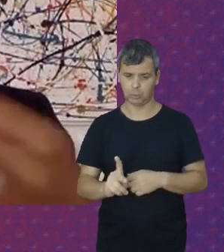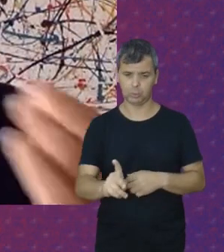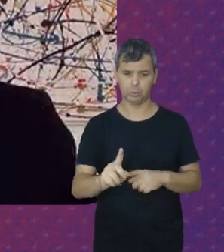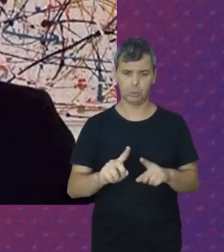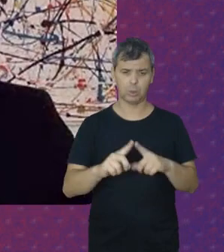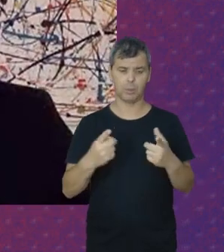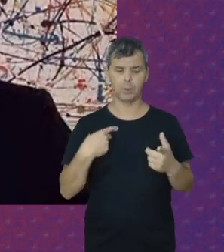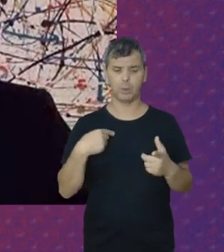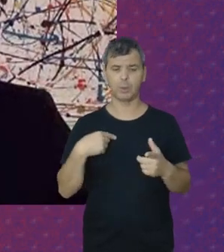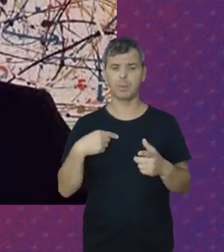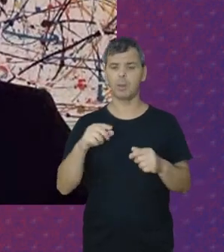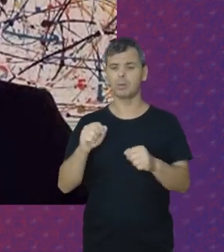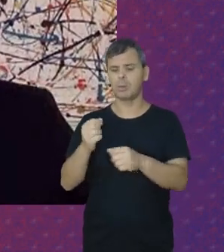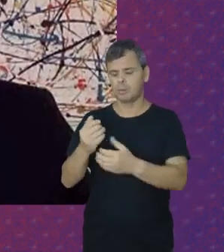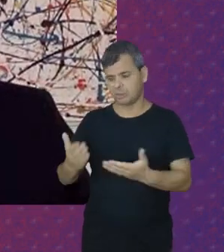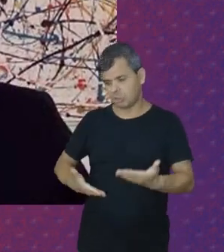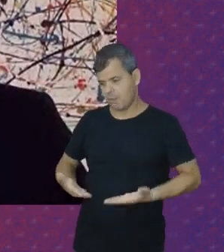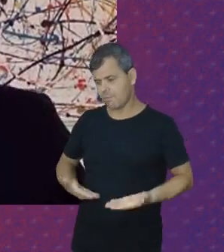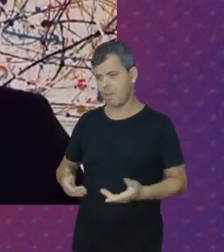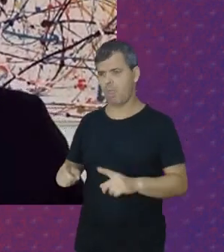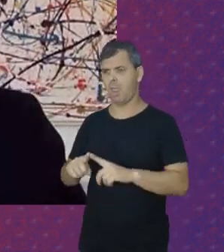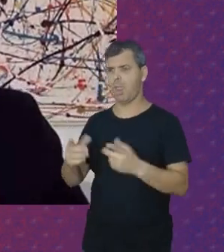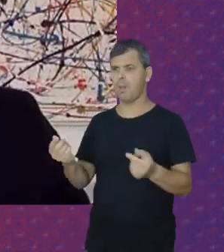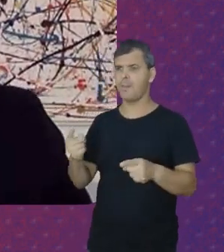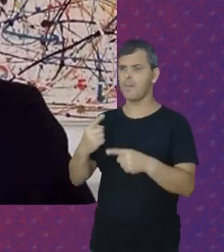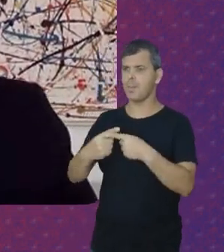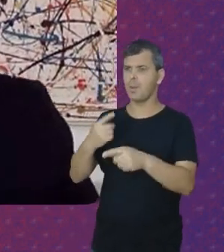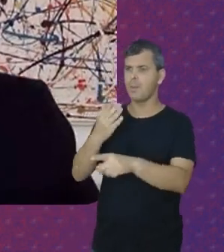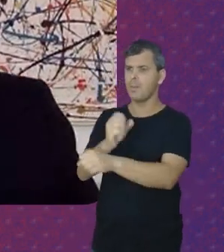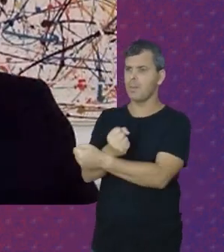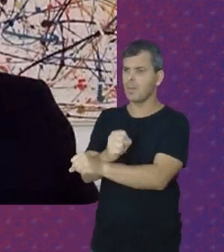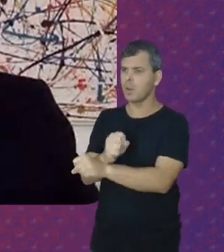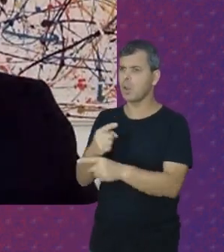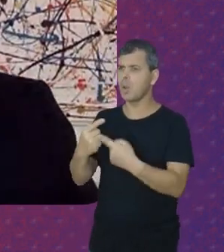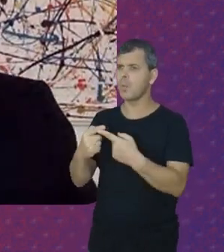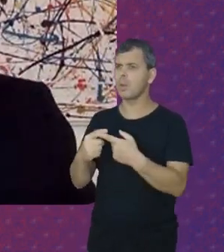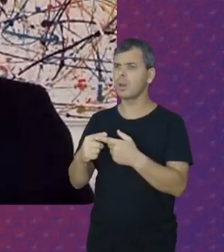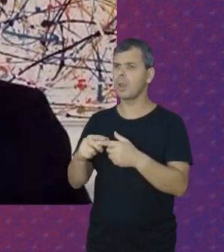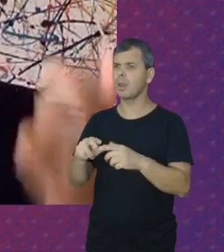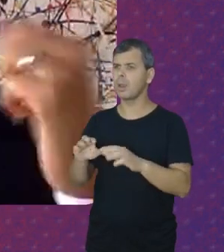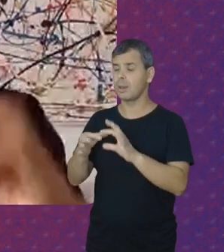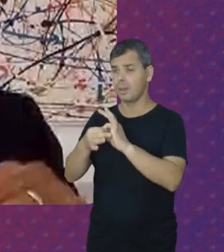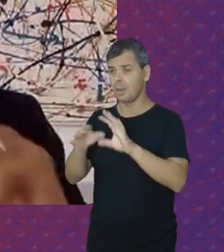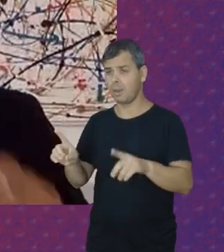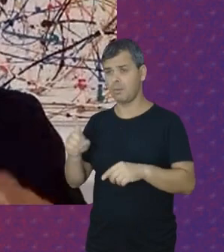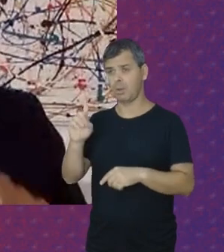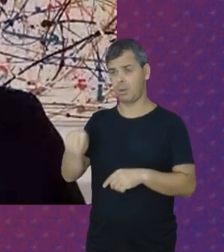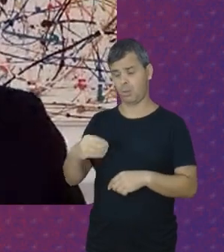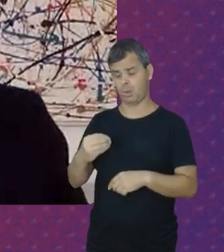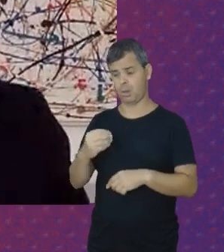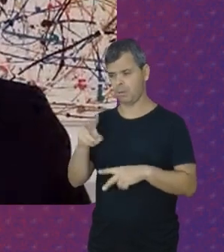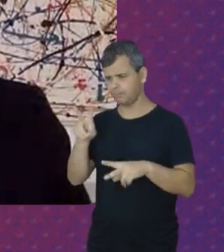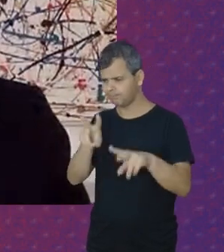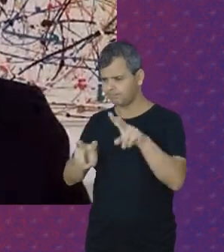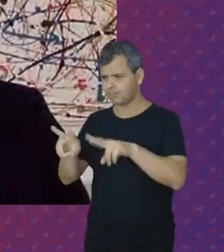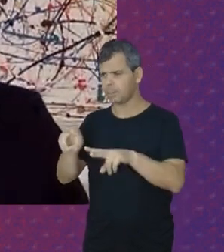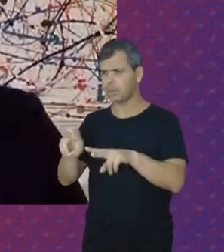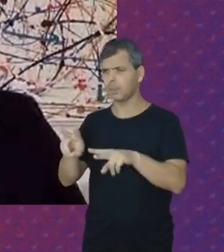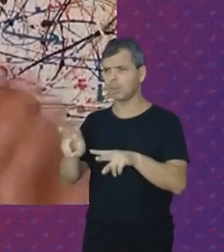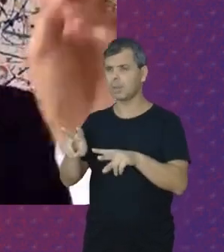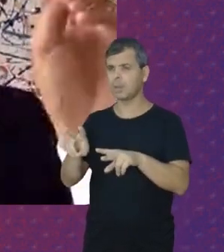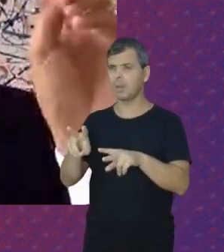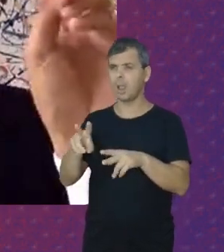Do regime De servidão Pois A massa Das trabalhadoras Libertas Na visão Dessas elites